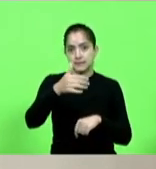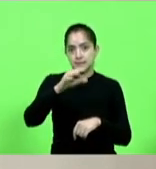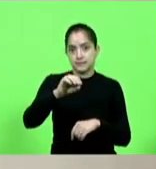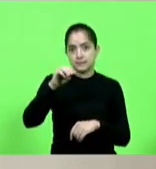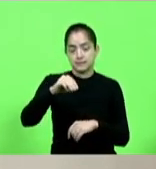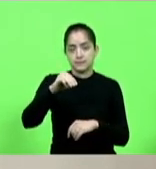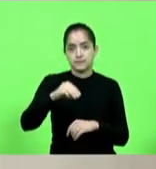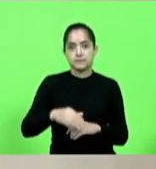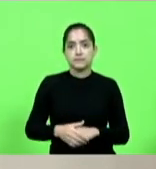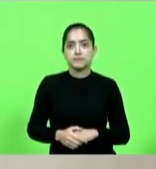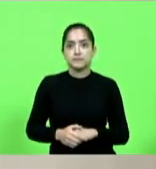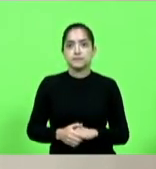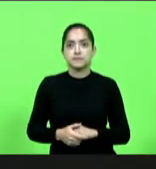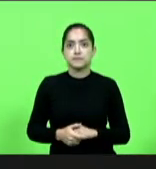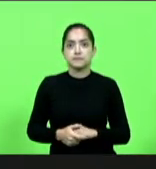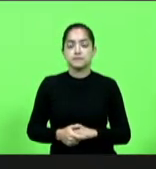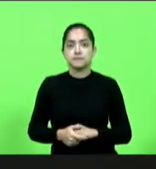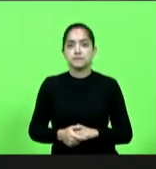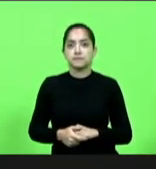deputado